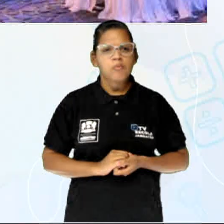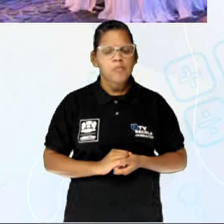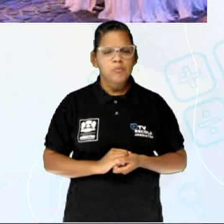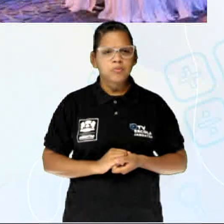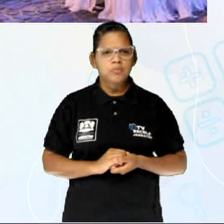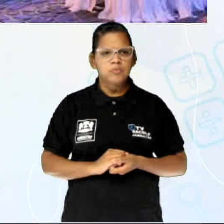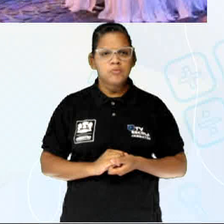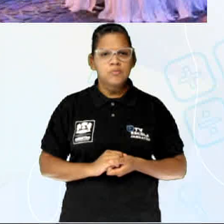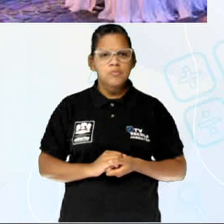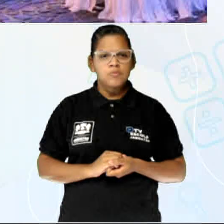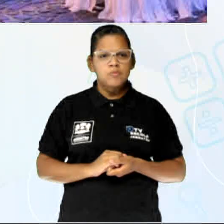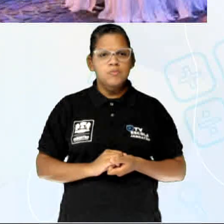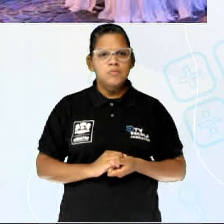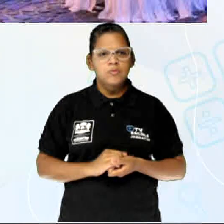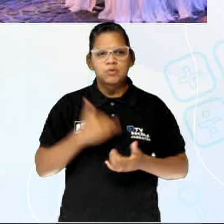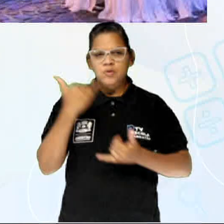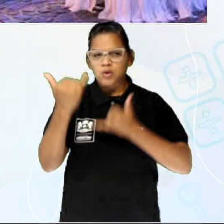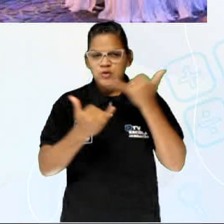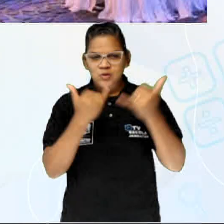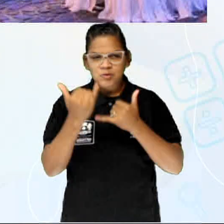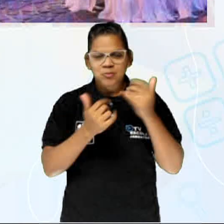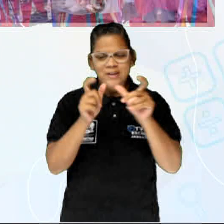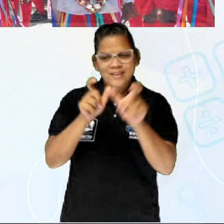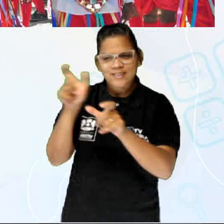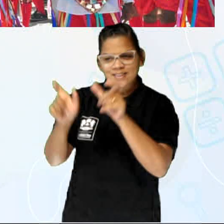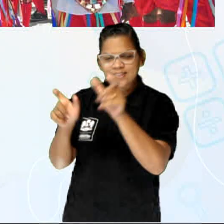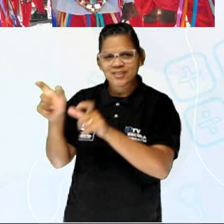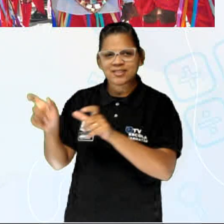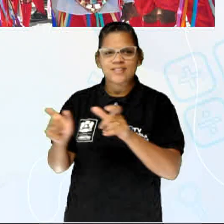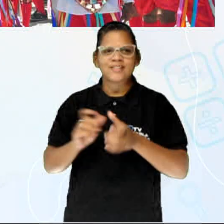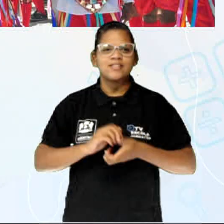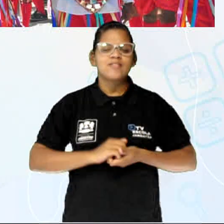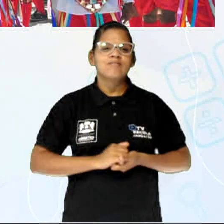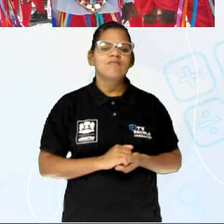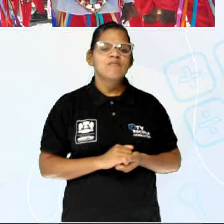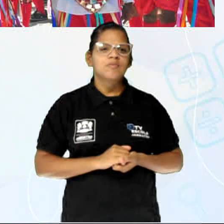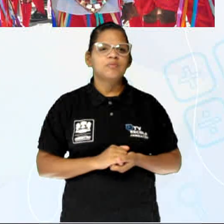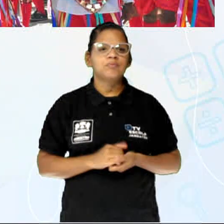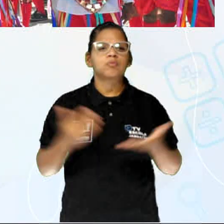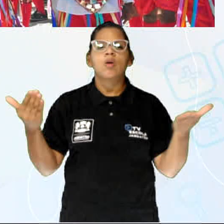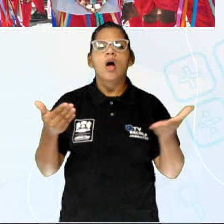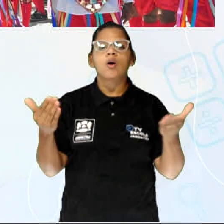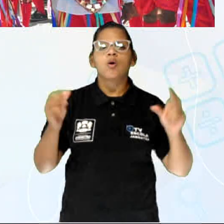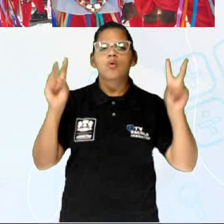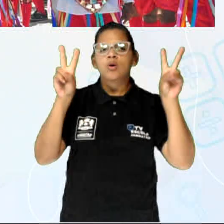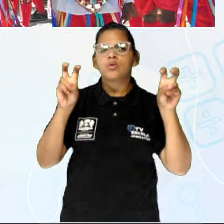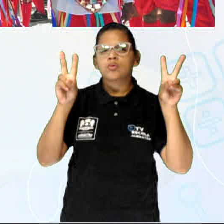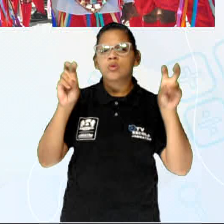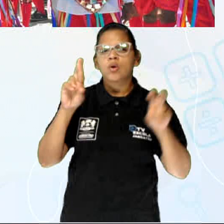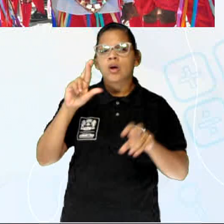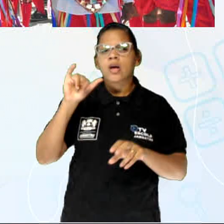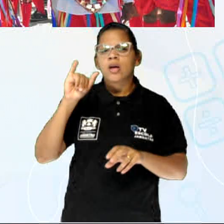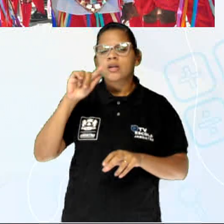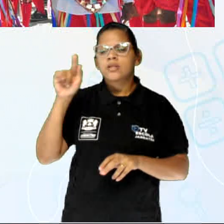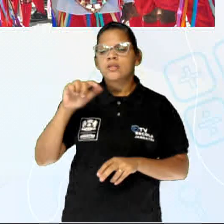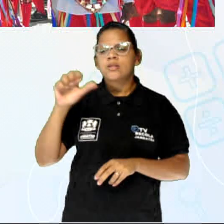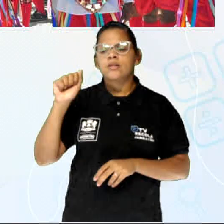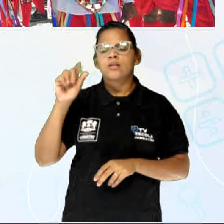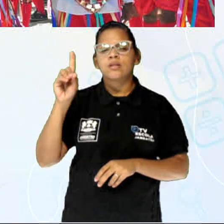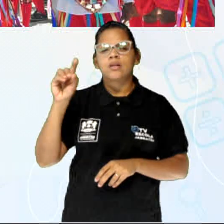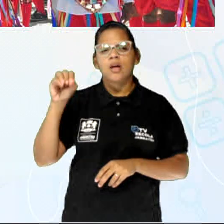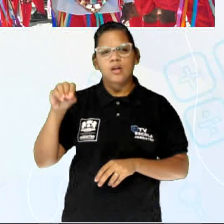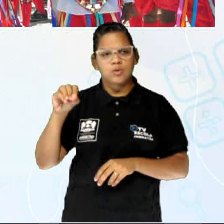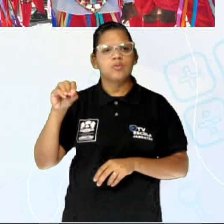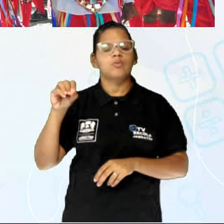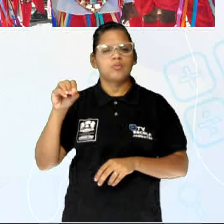São os nossos brincantes. Vamos falar agora do Reisado. Cenas